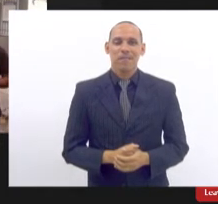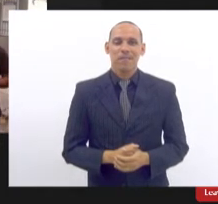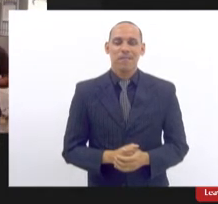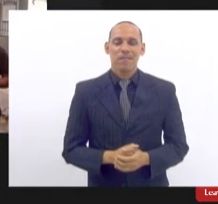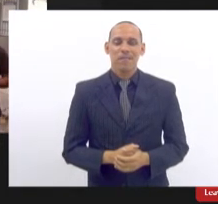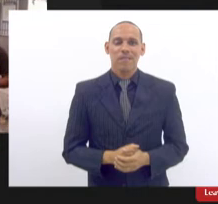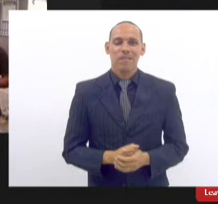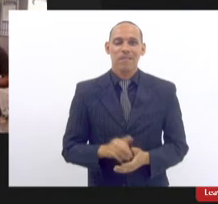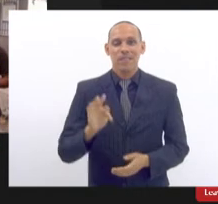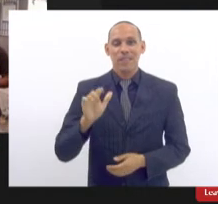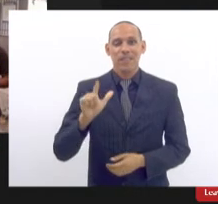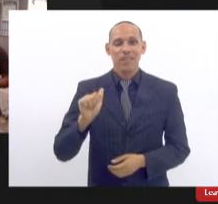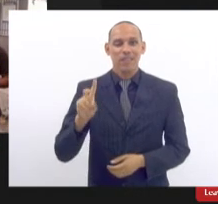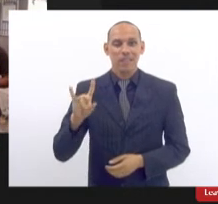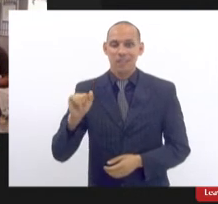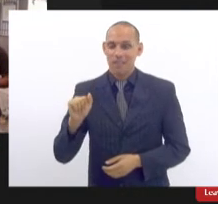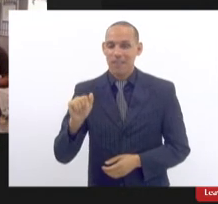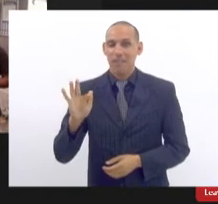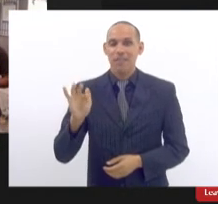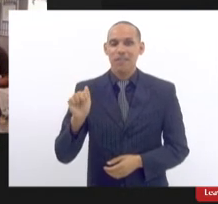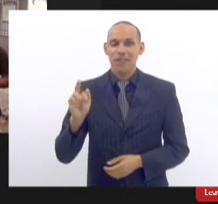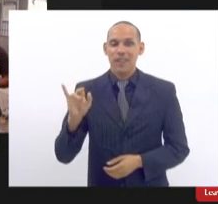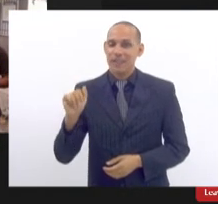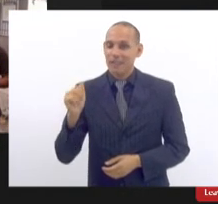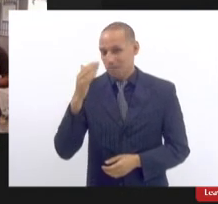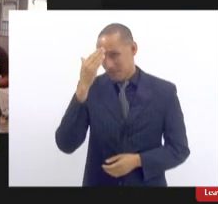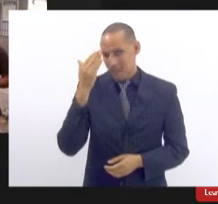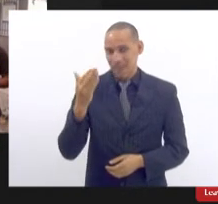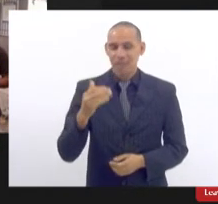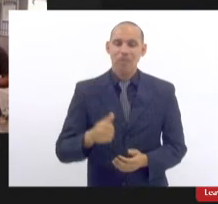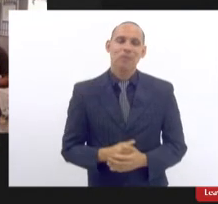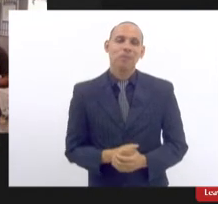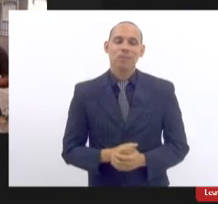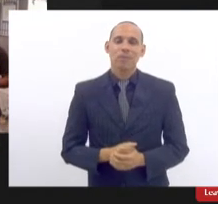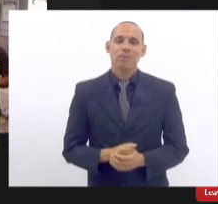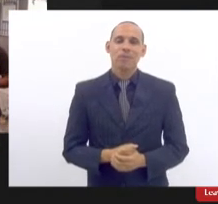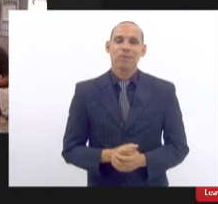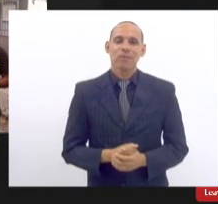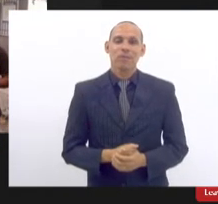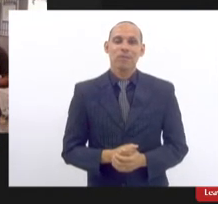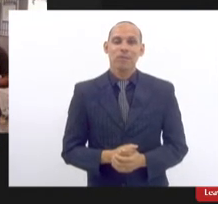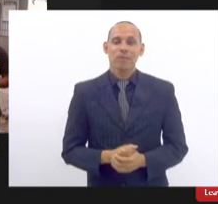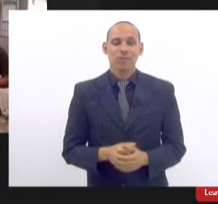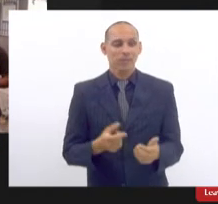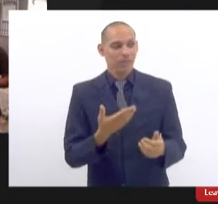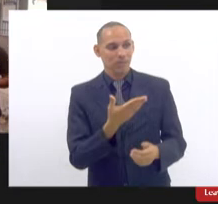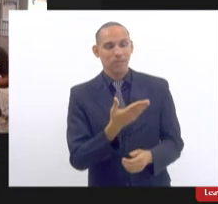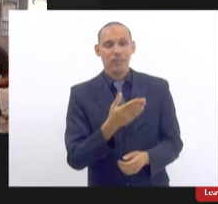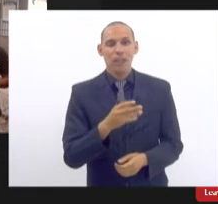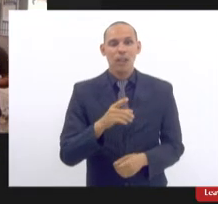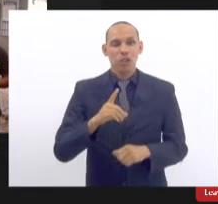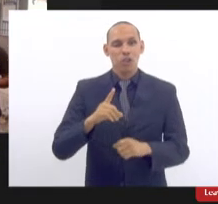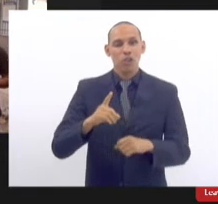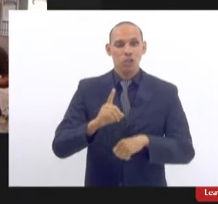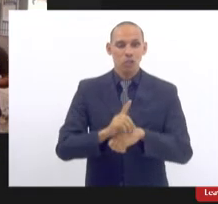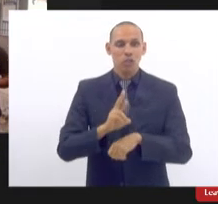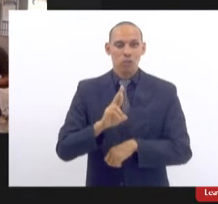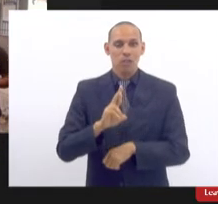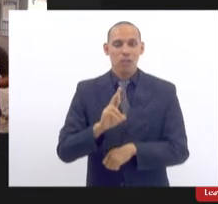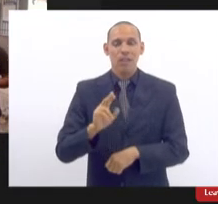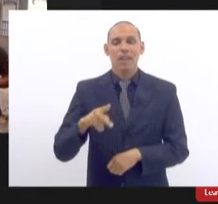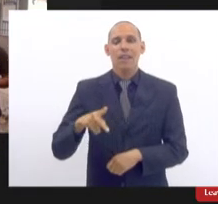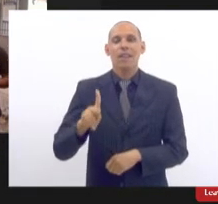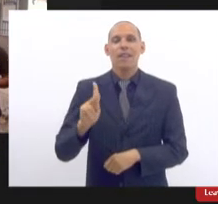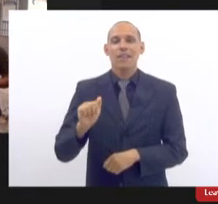Flávia Faria obrigado antes de passar para a doutora Kit Crawford eu vi que a